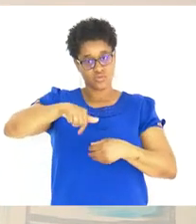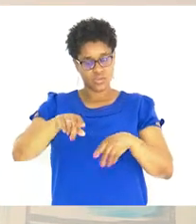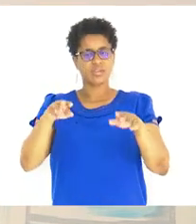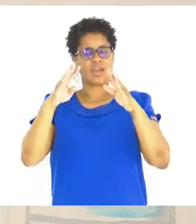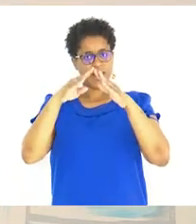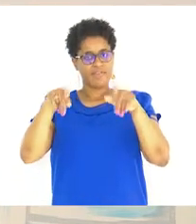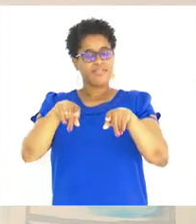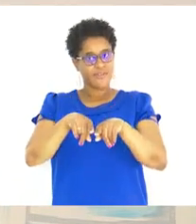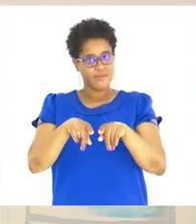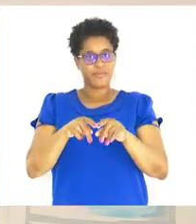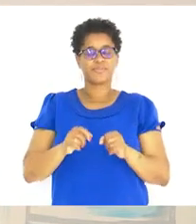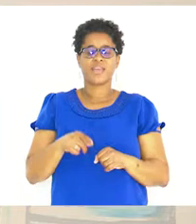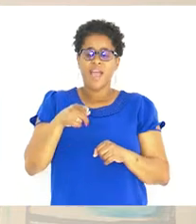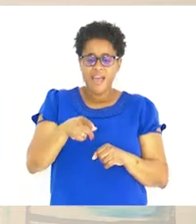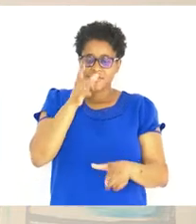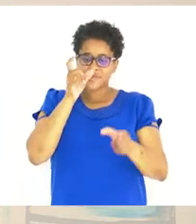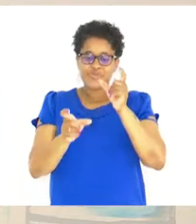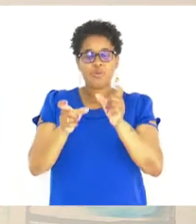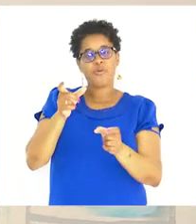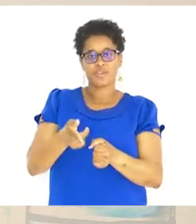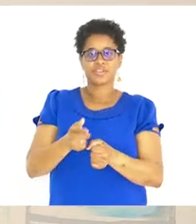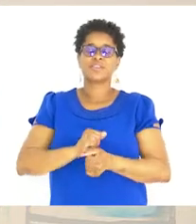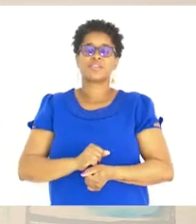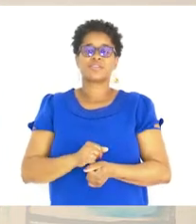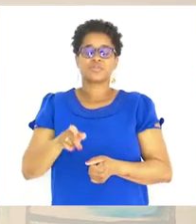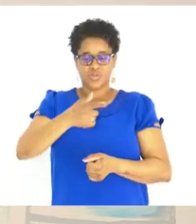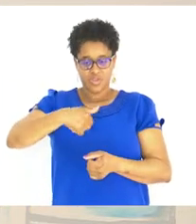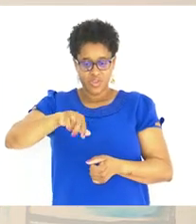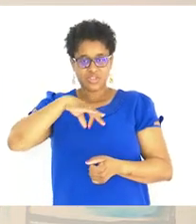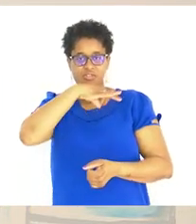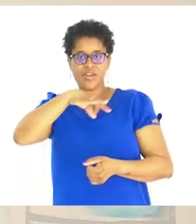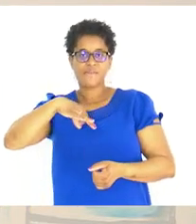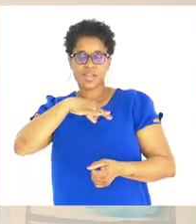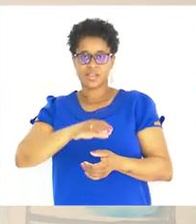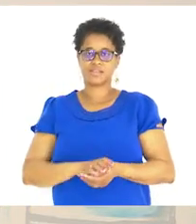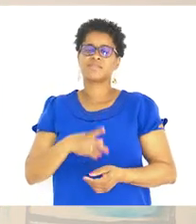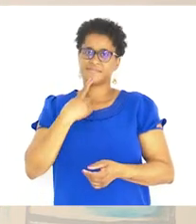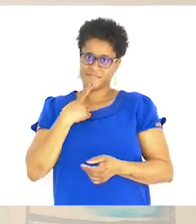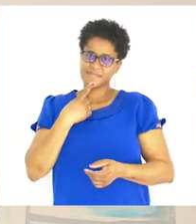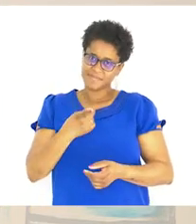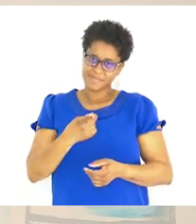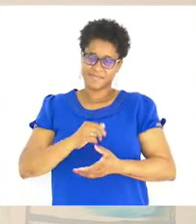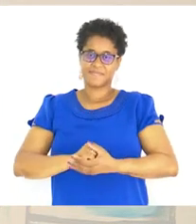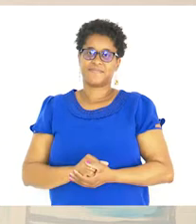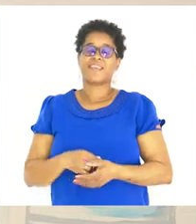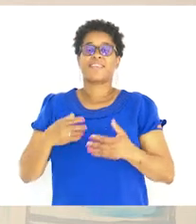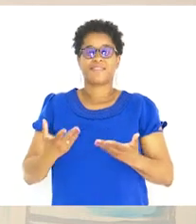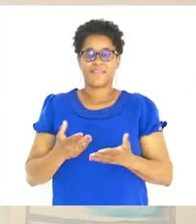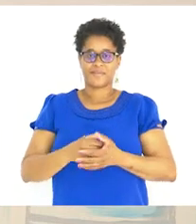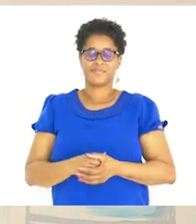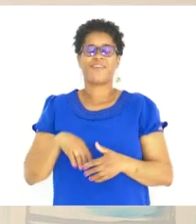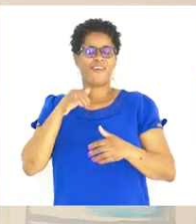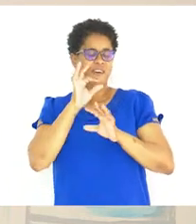Casa Essas pessoas São Nossas famílias Perceberam? Então